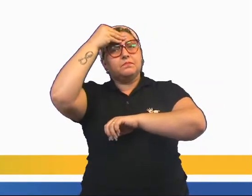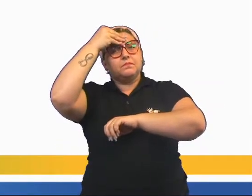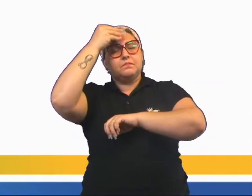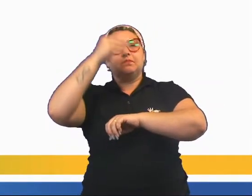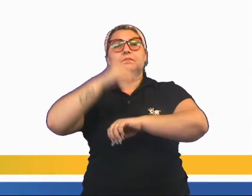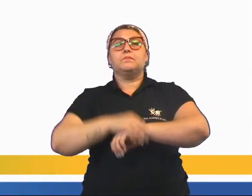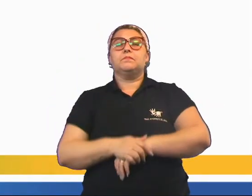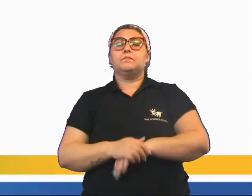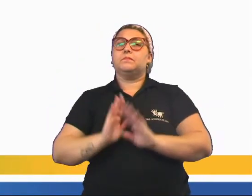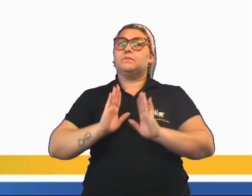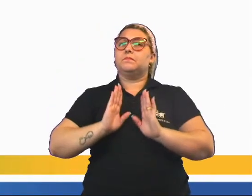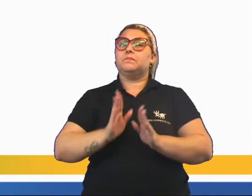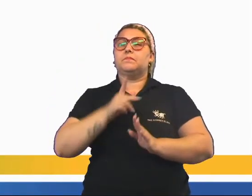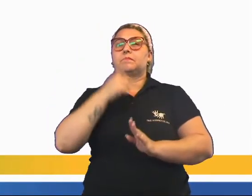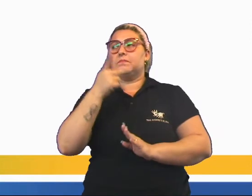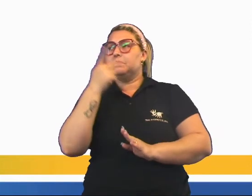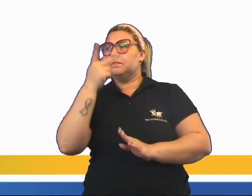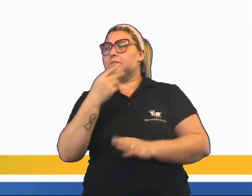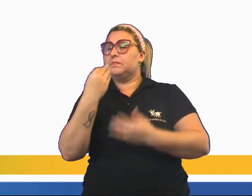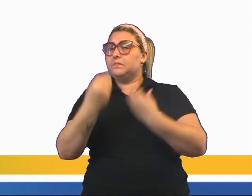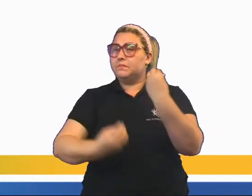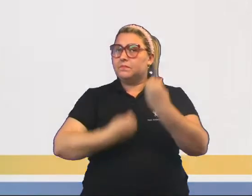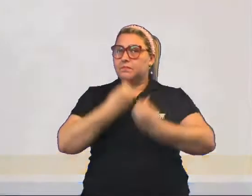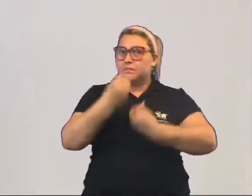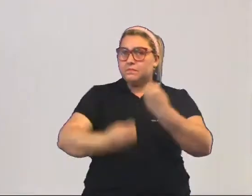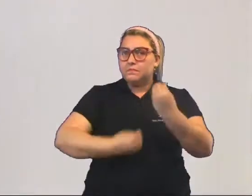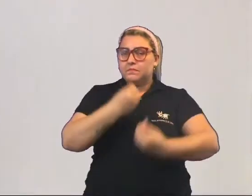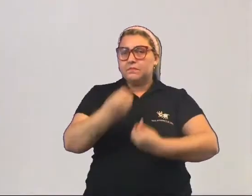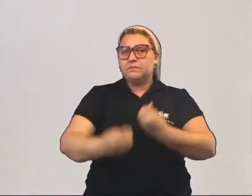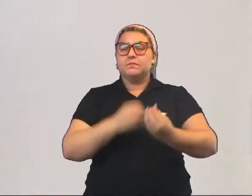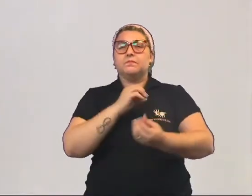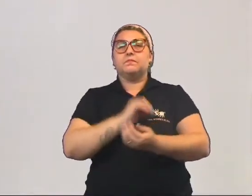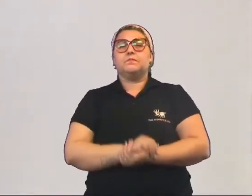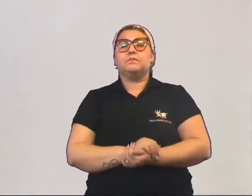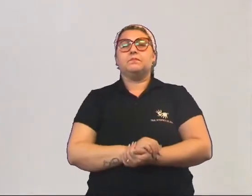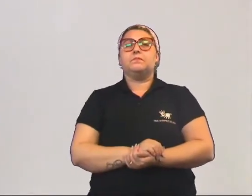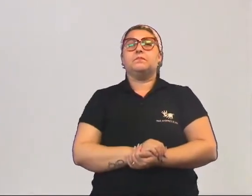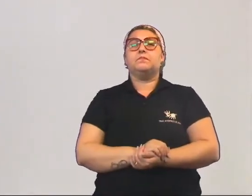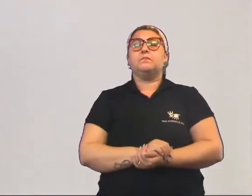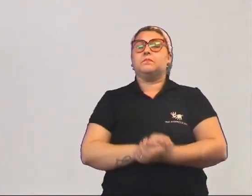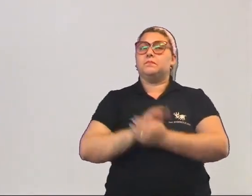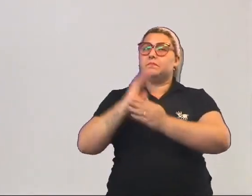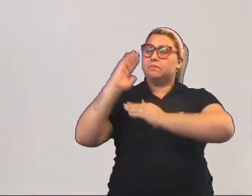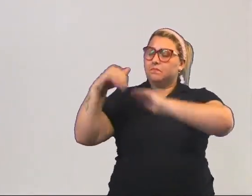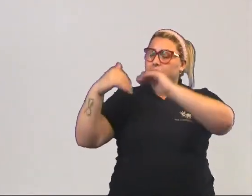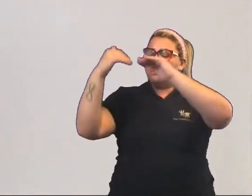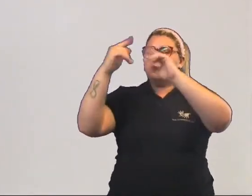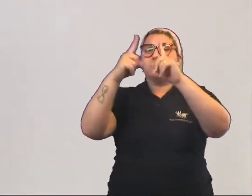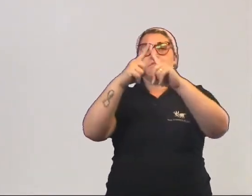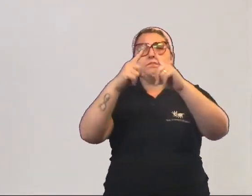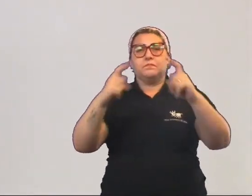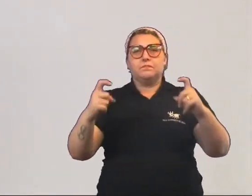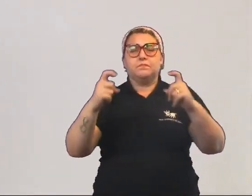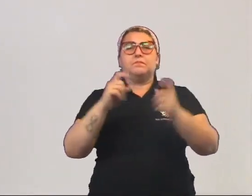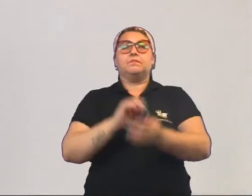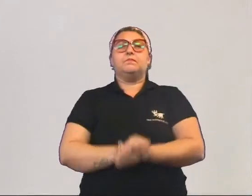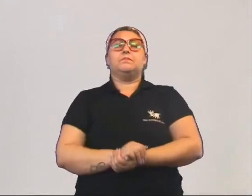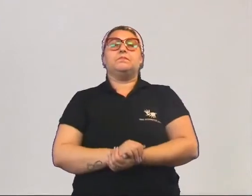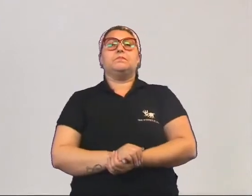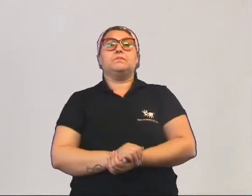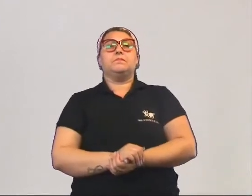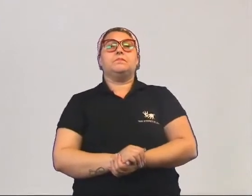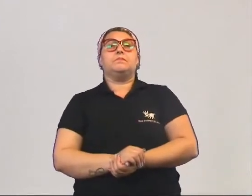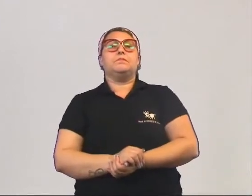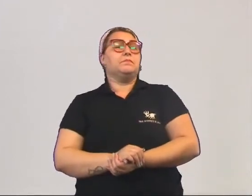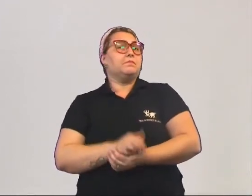Nós já dissemos aqui como que o desenvolvimento científico não